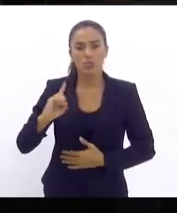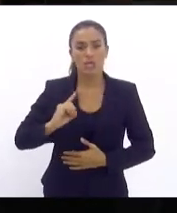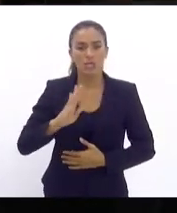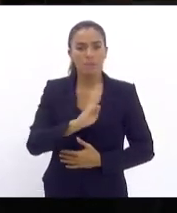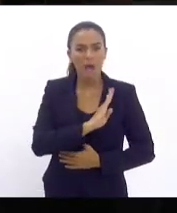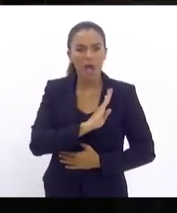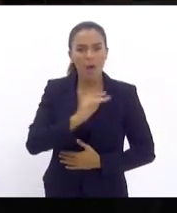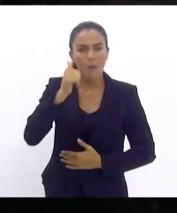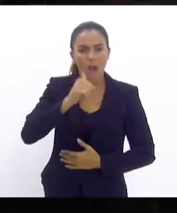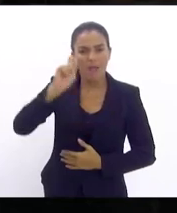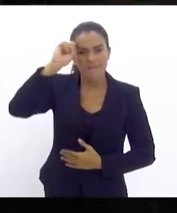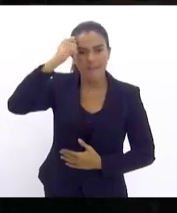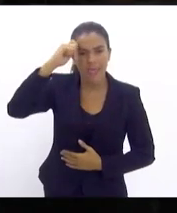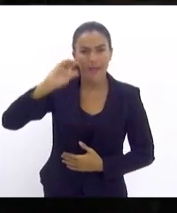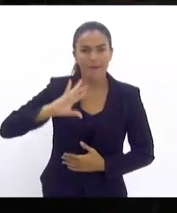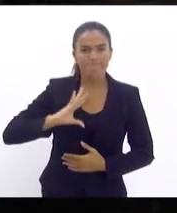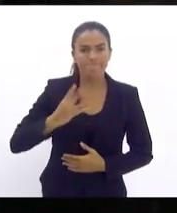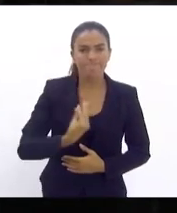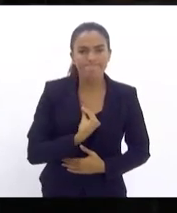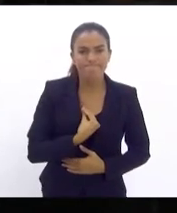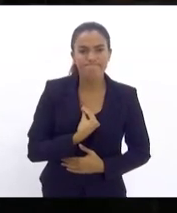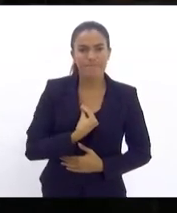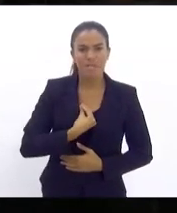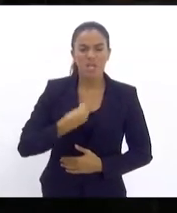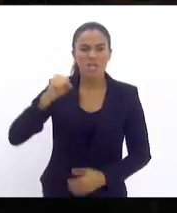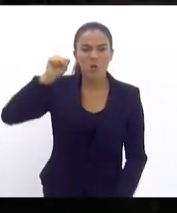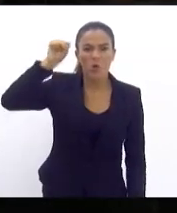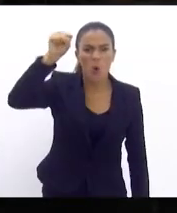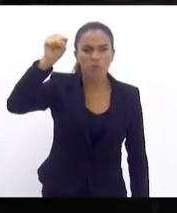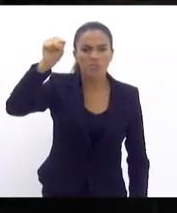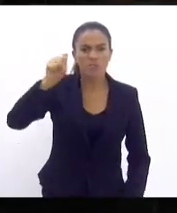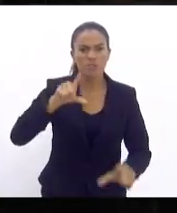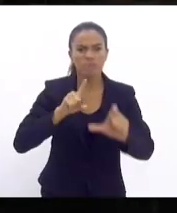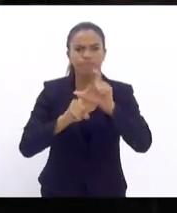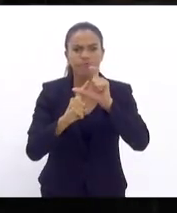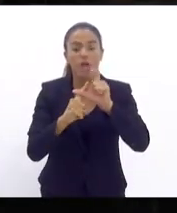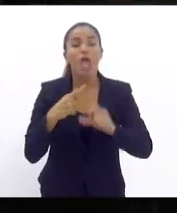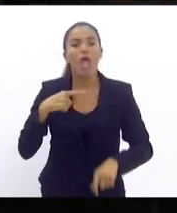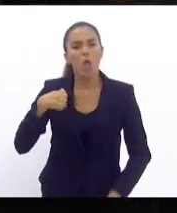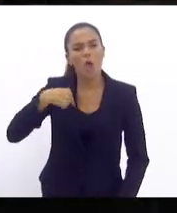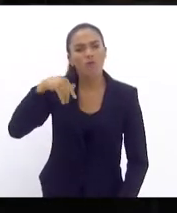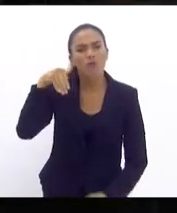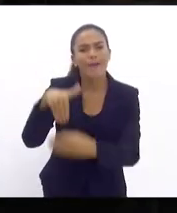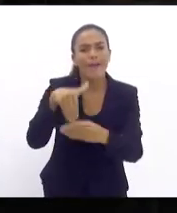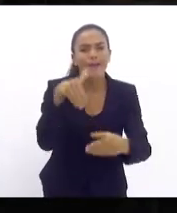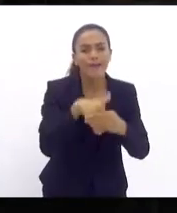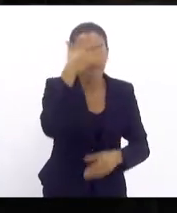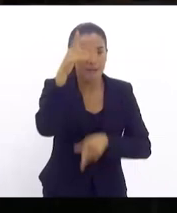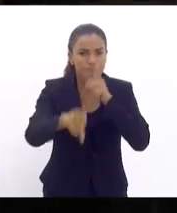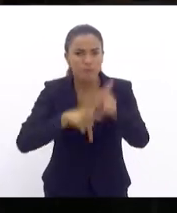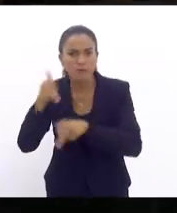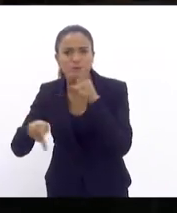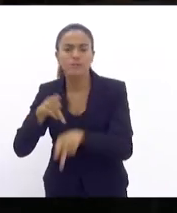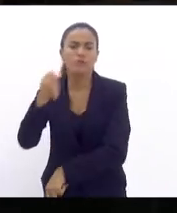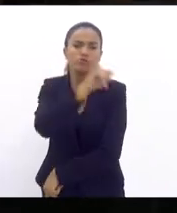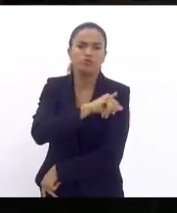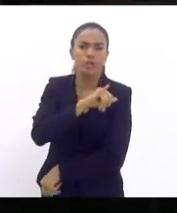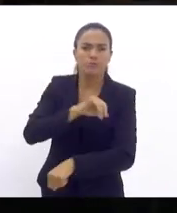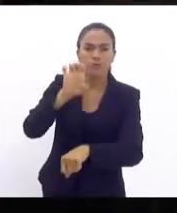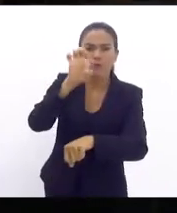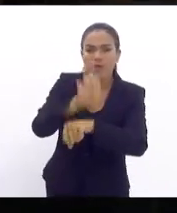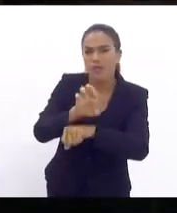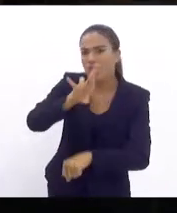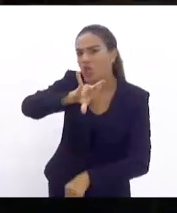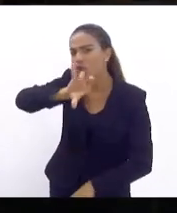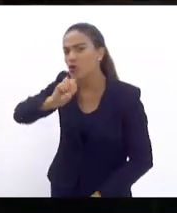uma mulher negra, transexual, comunista, com muito orgulho. Eu sou eleita pelo povo do Estado do Rio de Janeiro e